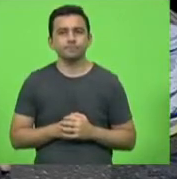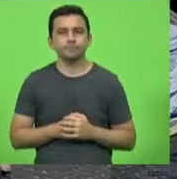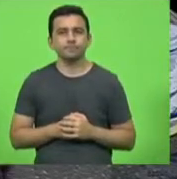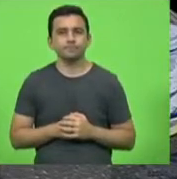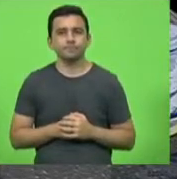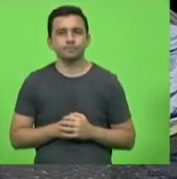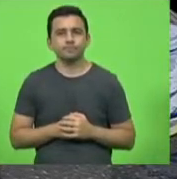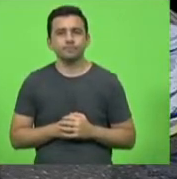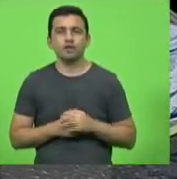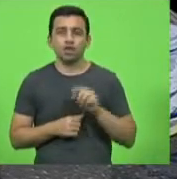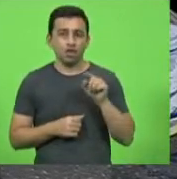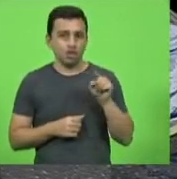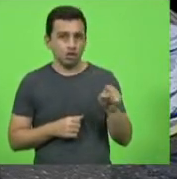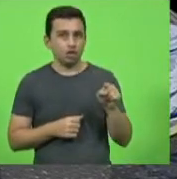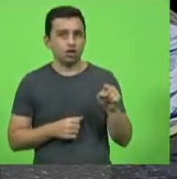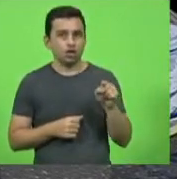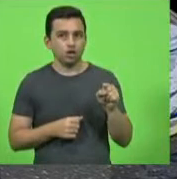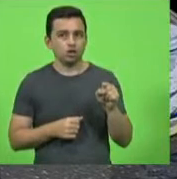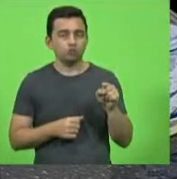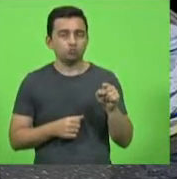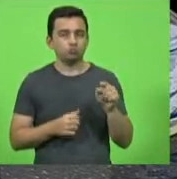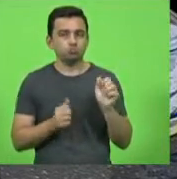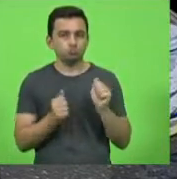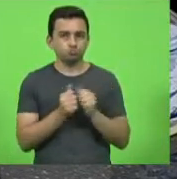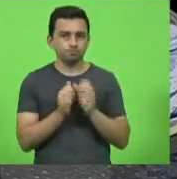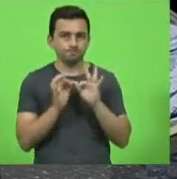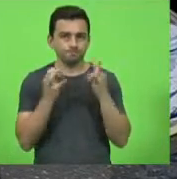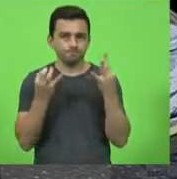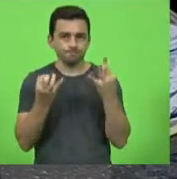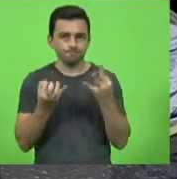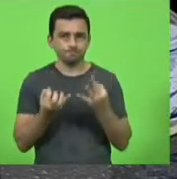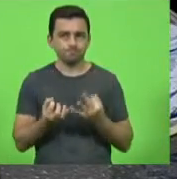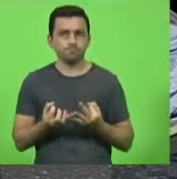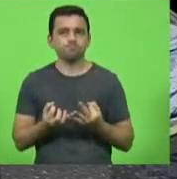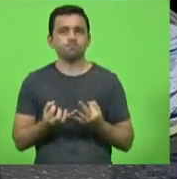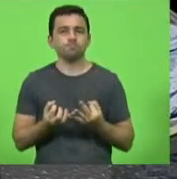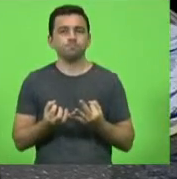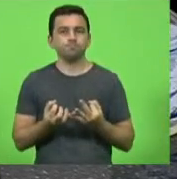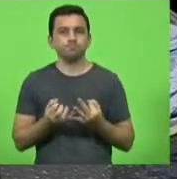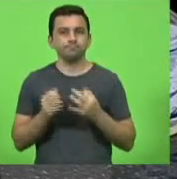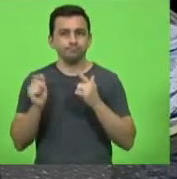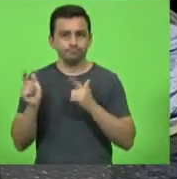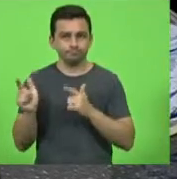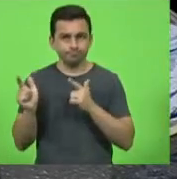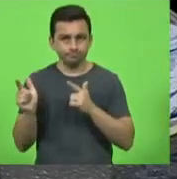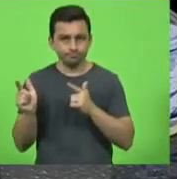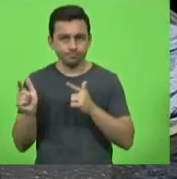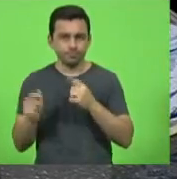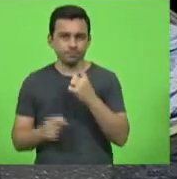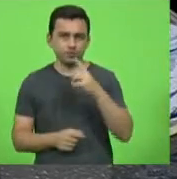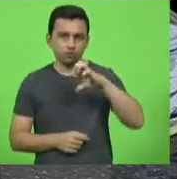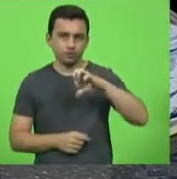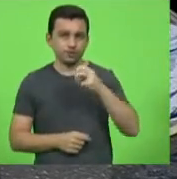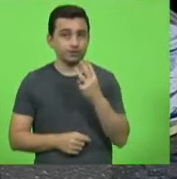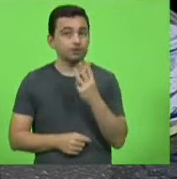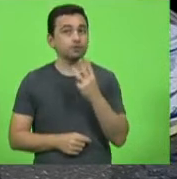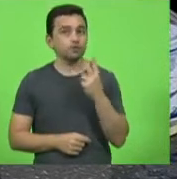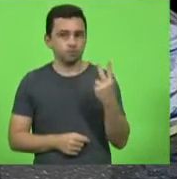aportou a sua família em Caçador em 1932